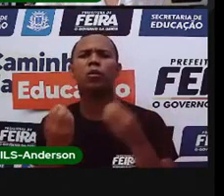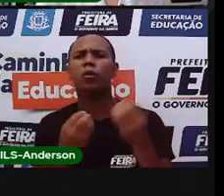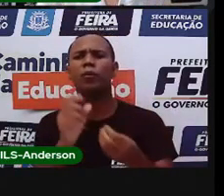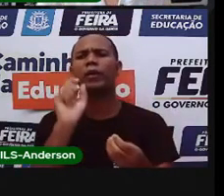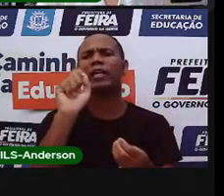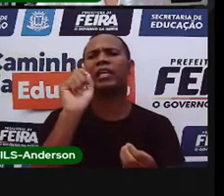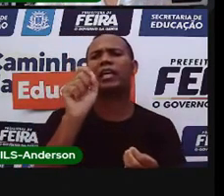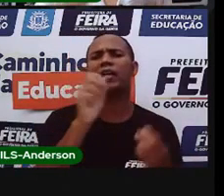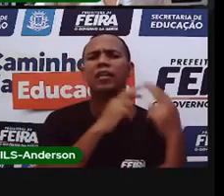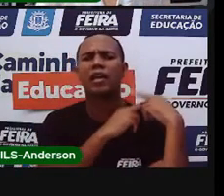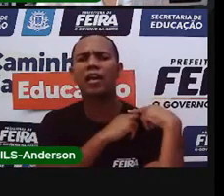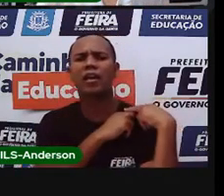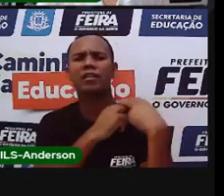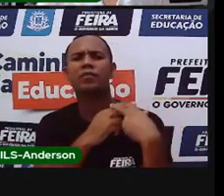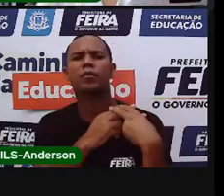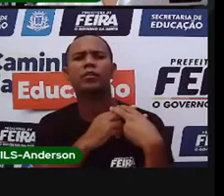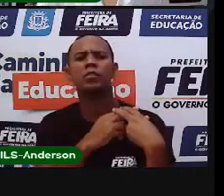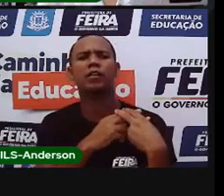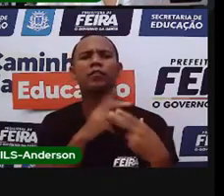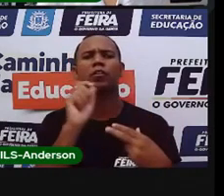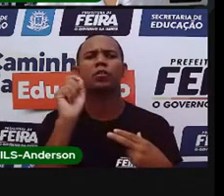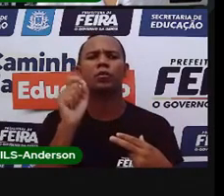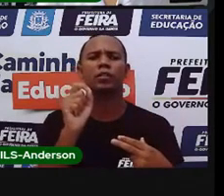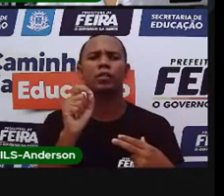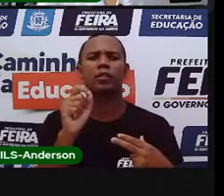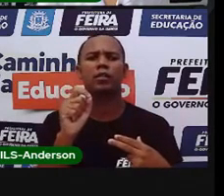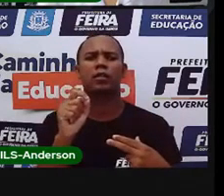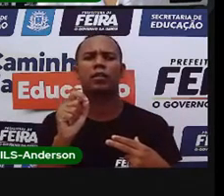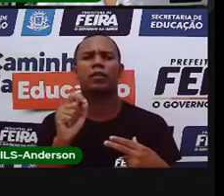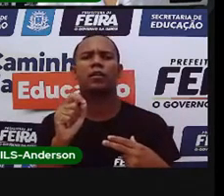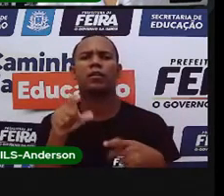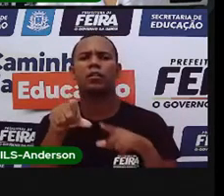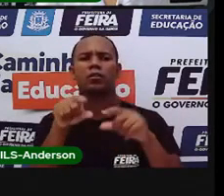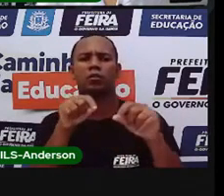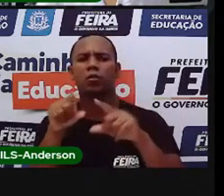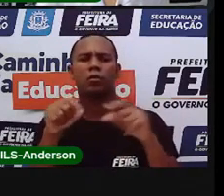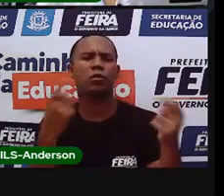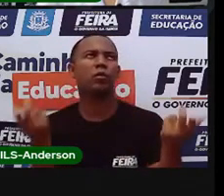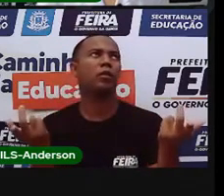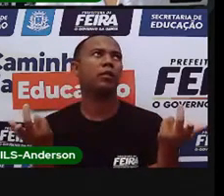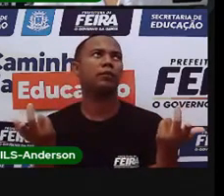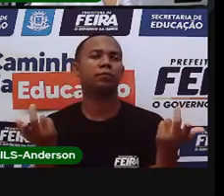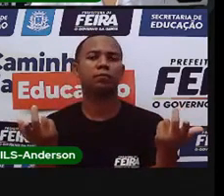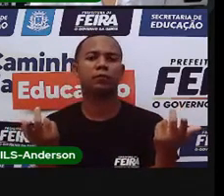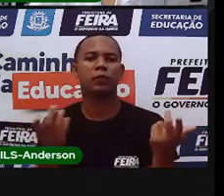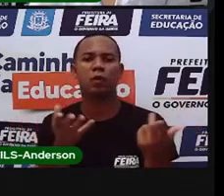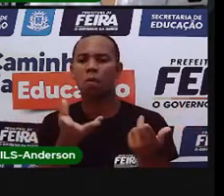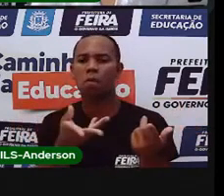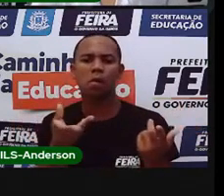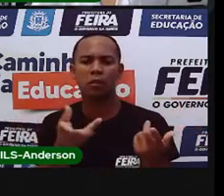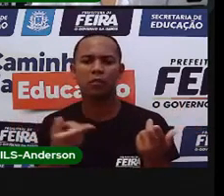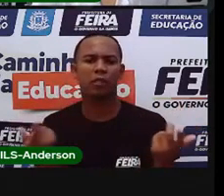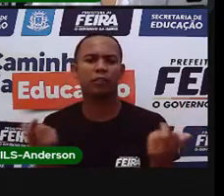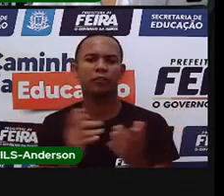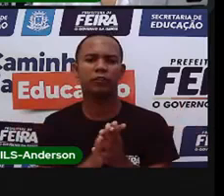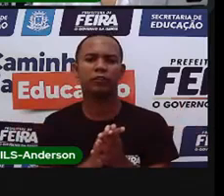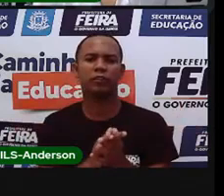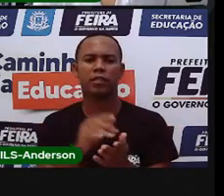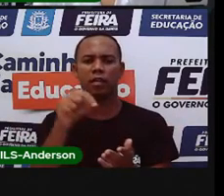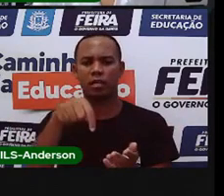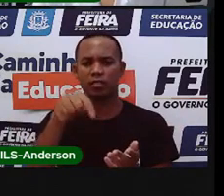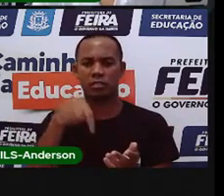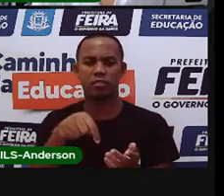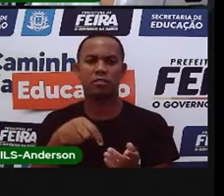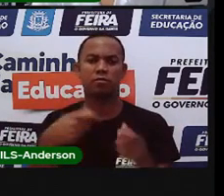são os responsáveis pelos serviços públicos de qualidade. E a quem vocês devem